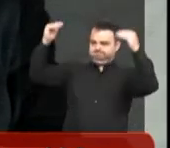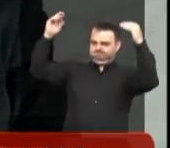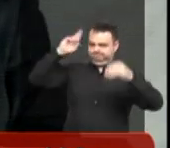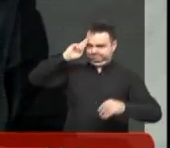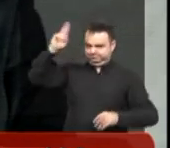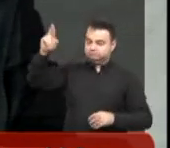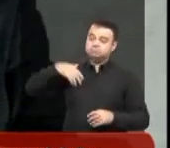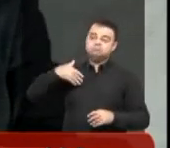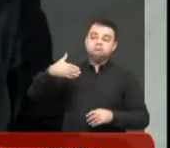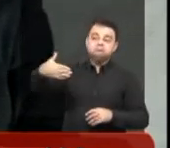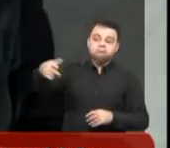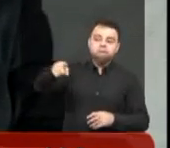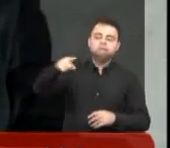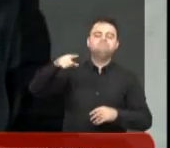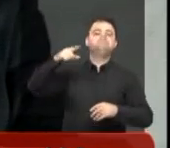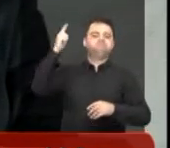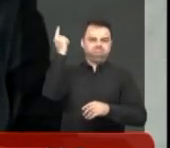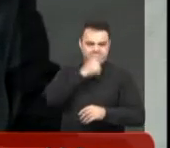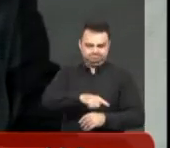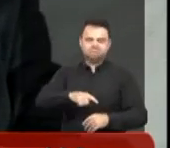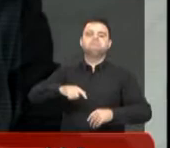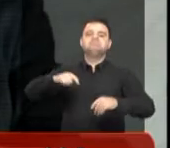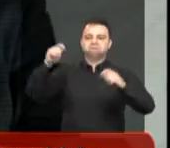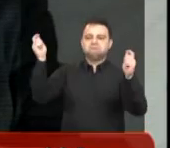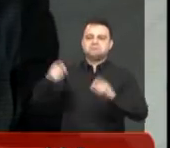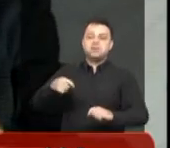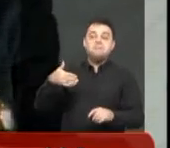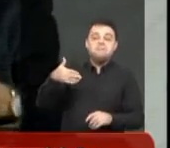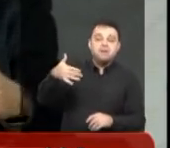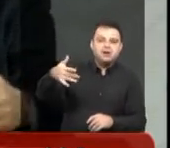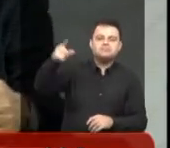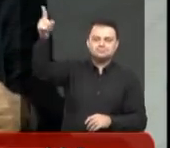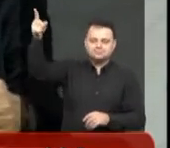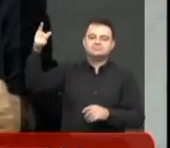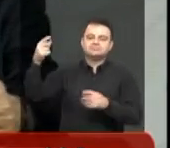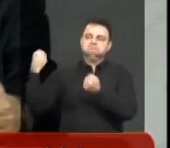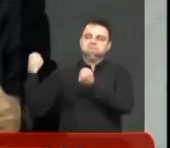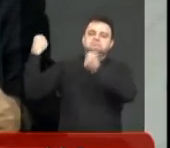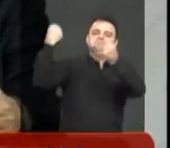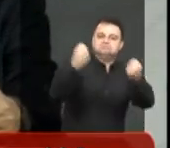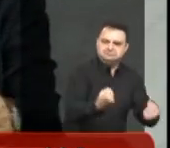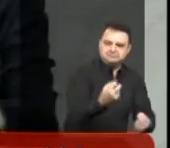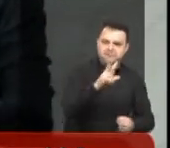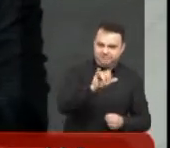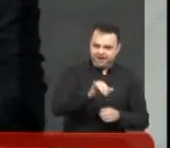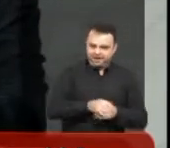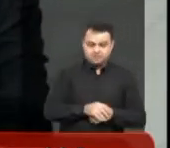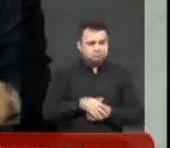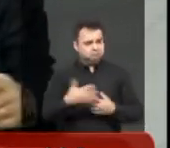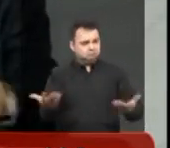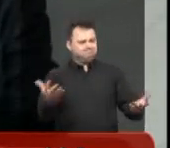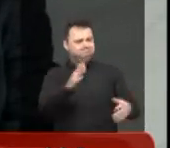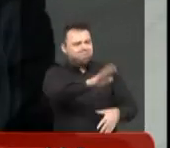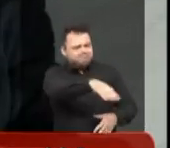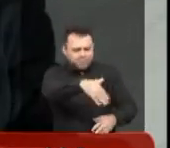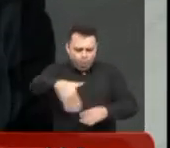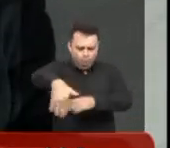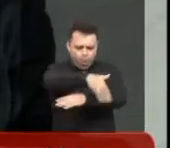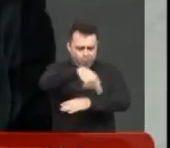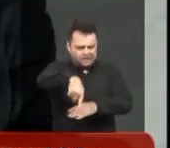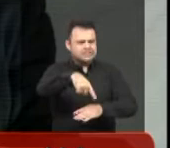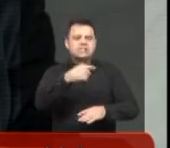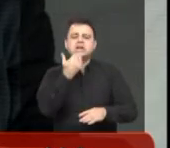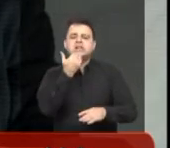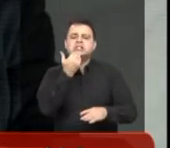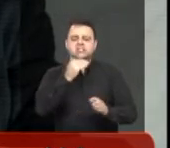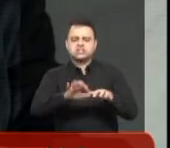ser doado pelo governo do Estado para Rio Preto, para atender Rio Preto e região. E, ao final dessa conversa, eles pediram, falaram assim, ó, aqui na frente, a rua